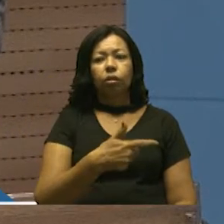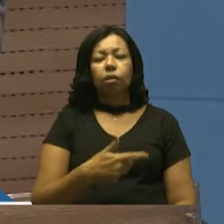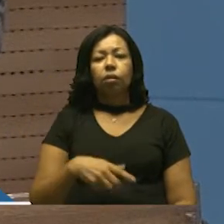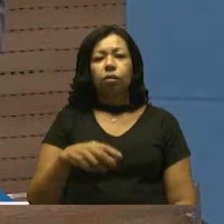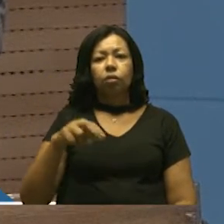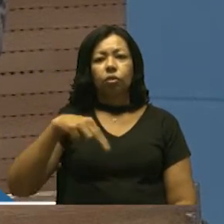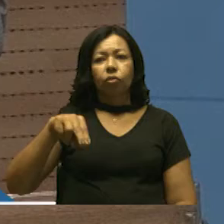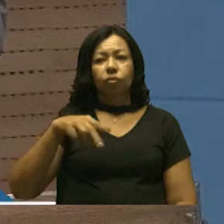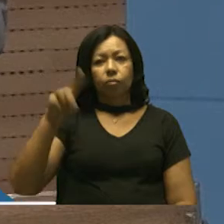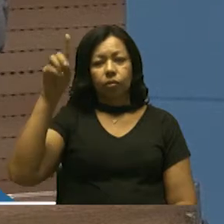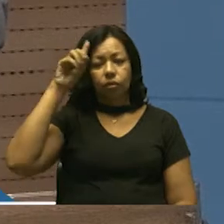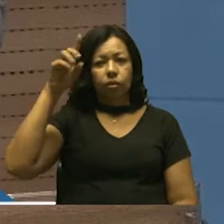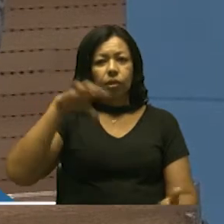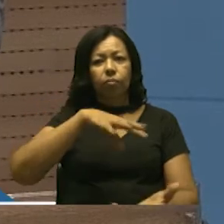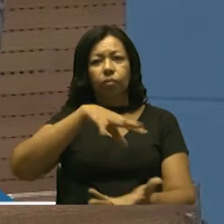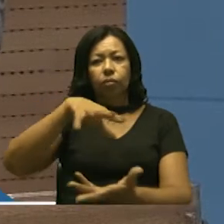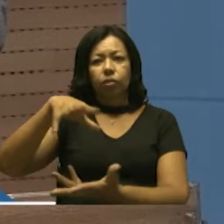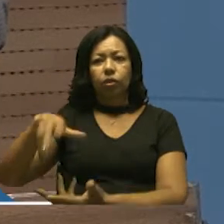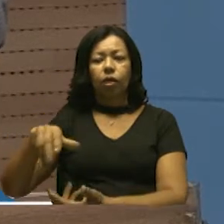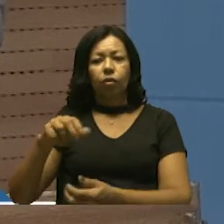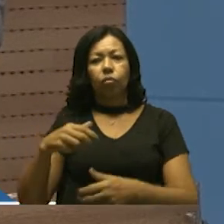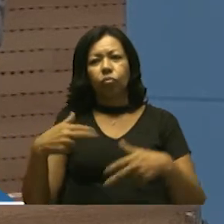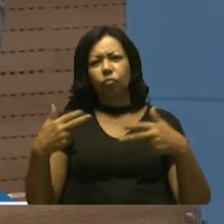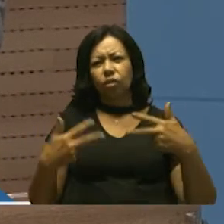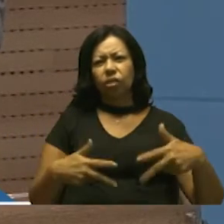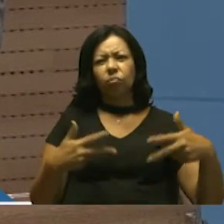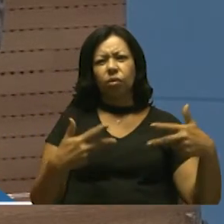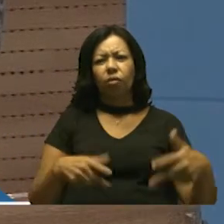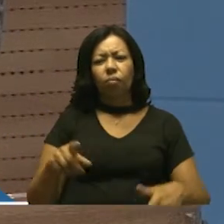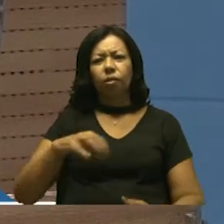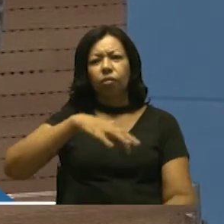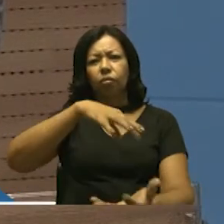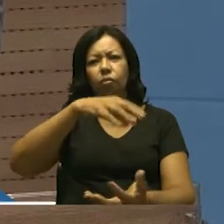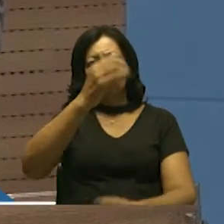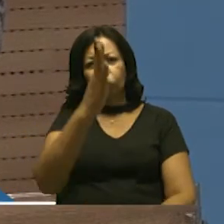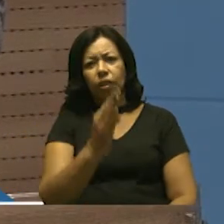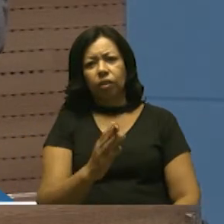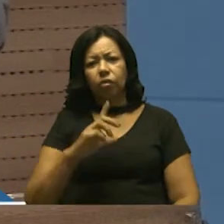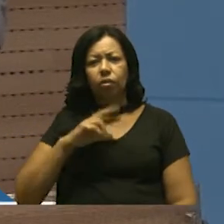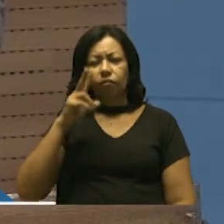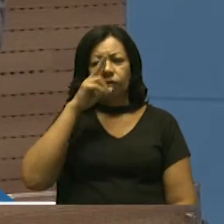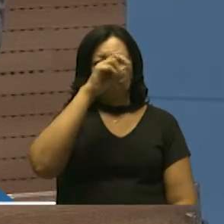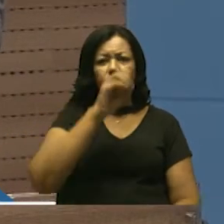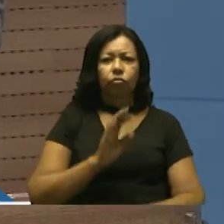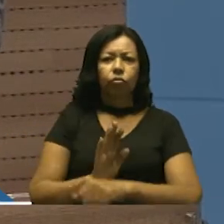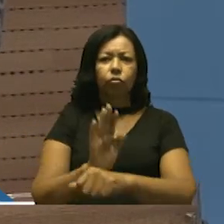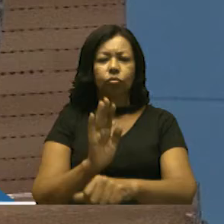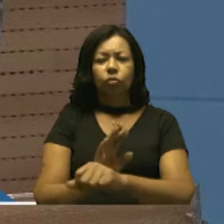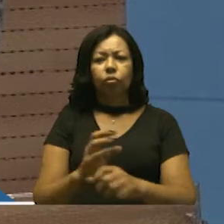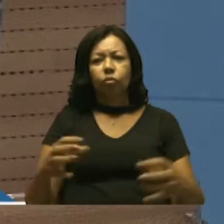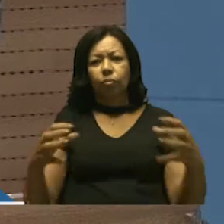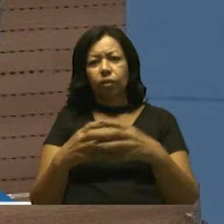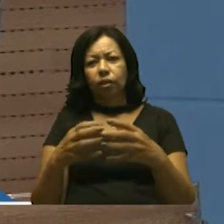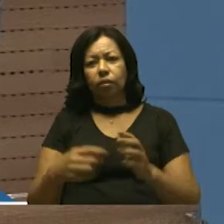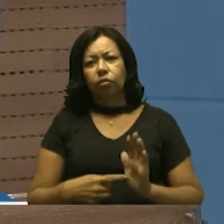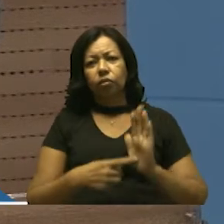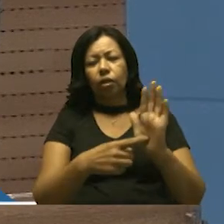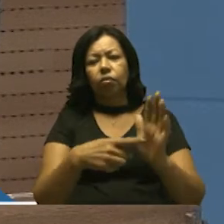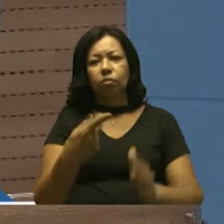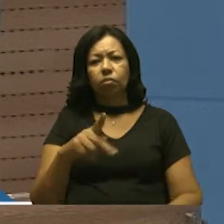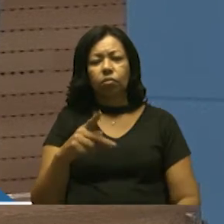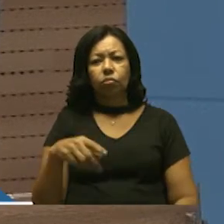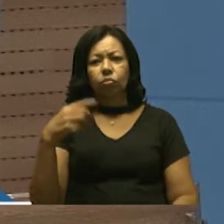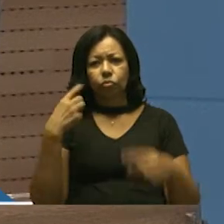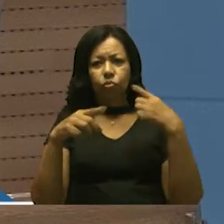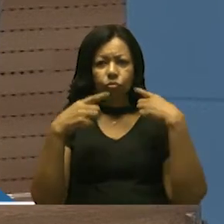Dia Mundial do Hip Hop. No Brasil, teve uma forte influência nas comunidades que se identificaram com seus ritmos,